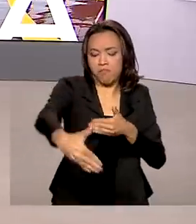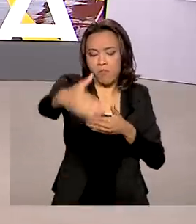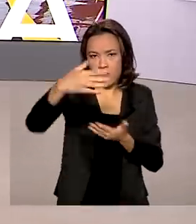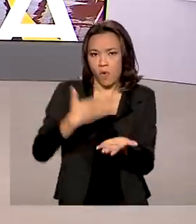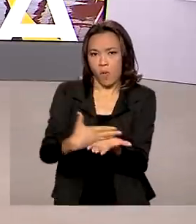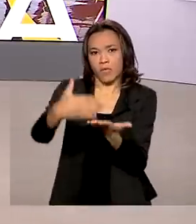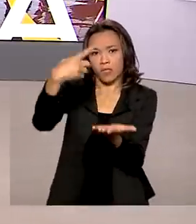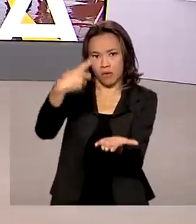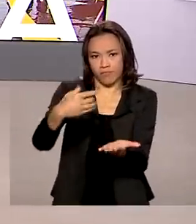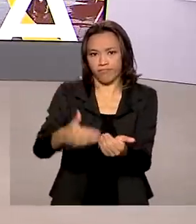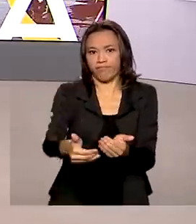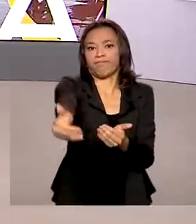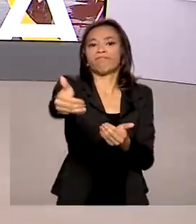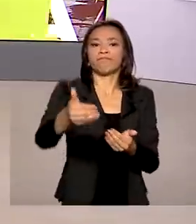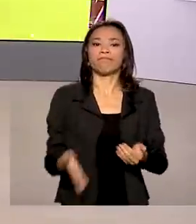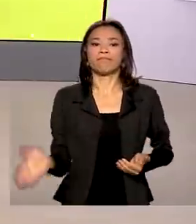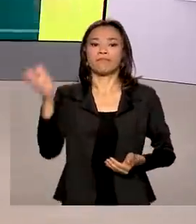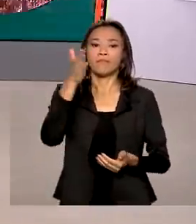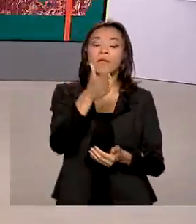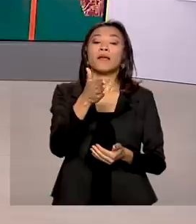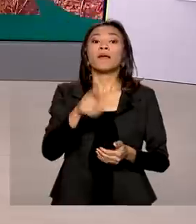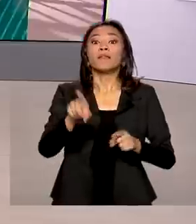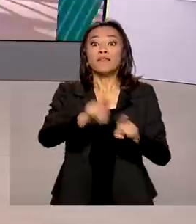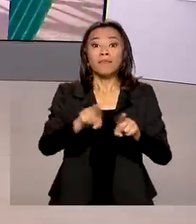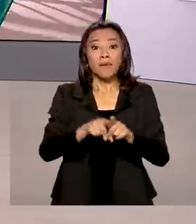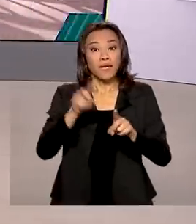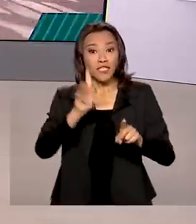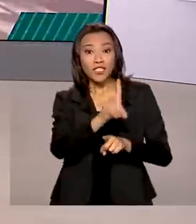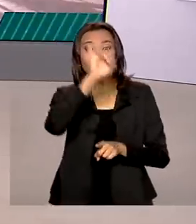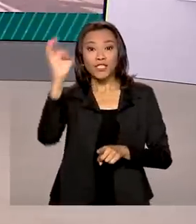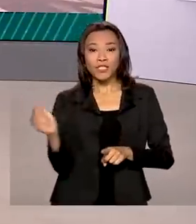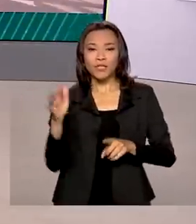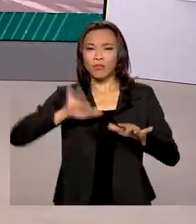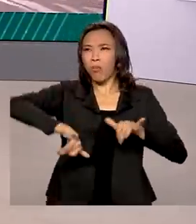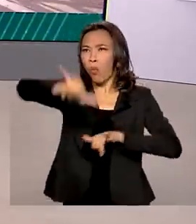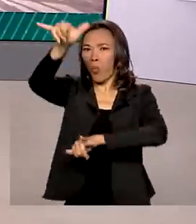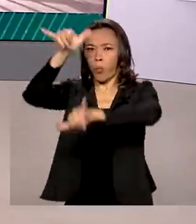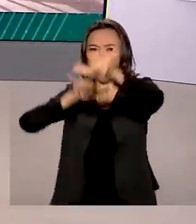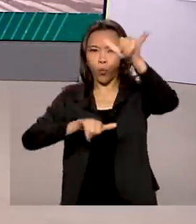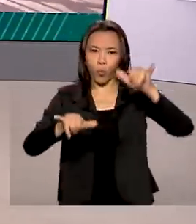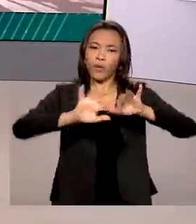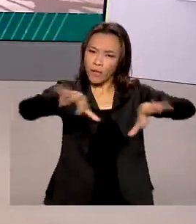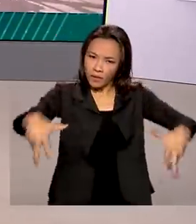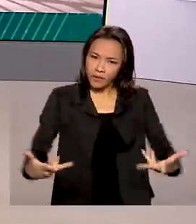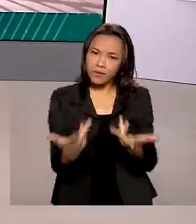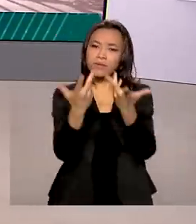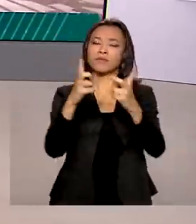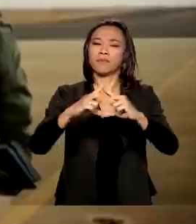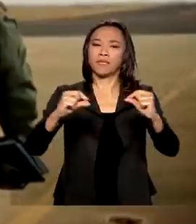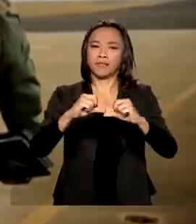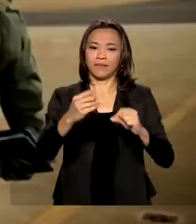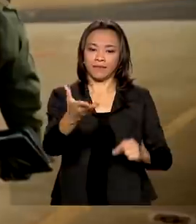Uma solenidade comemorou os dias do aviador e da Força Aérea Brasileira. A cerimônia foi em Brasília.